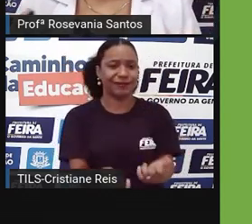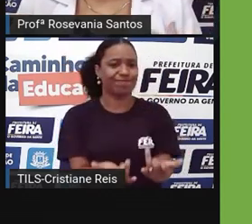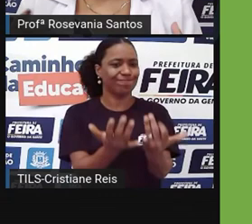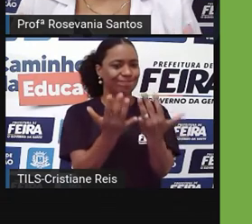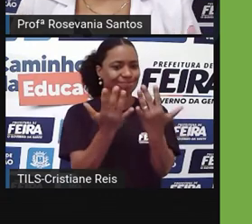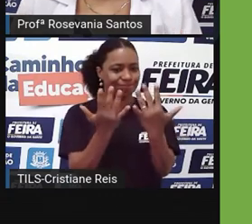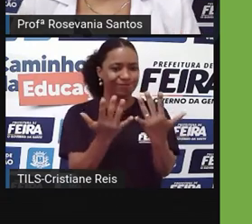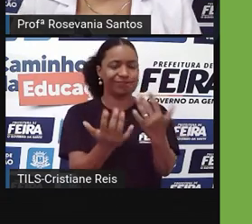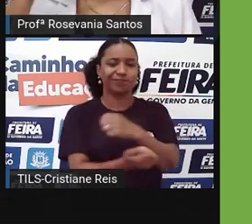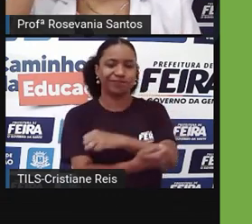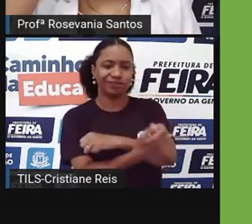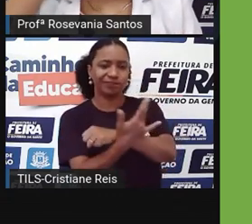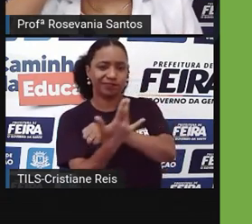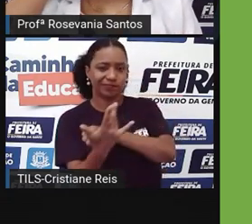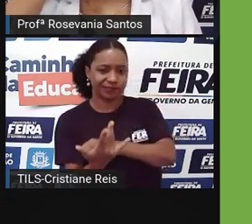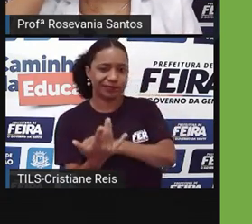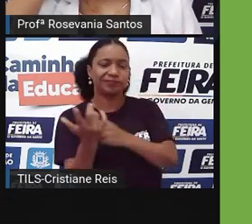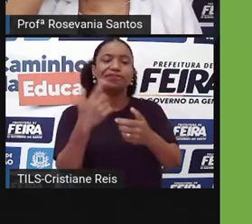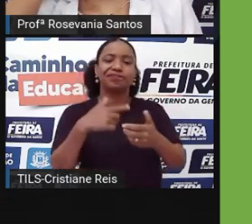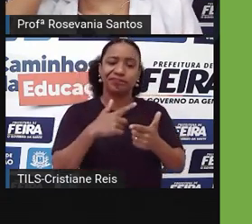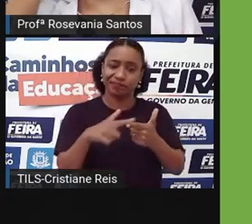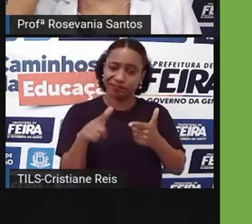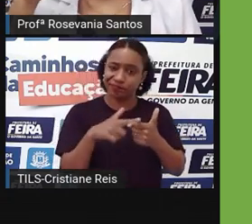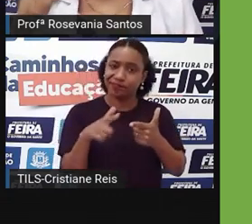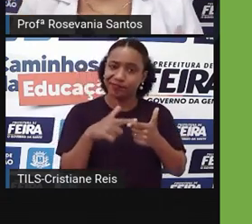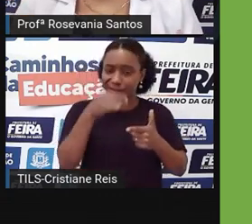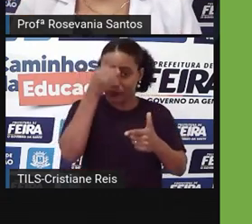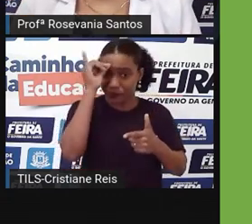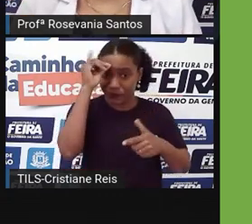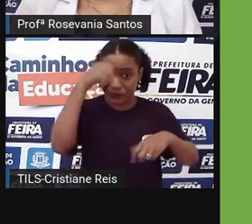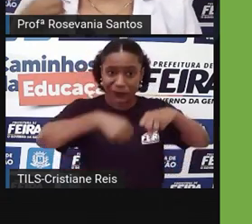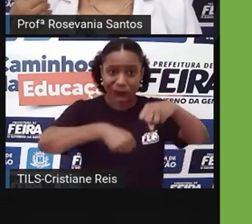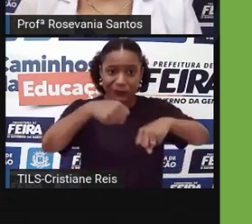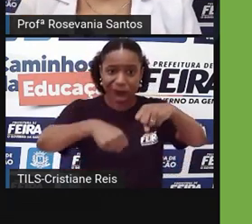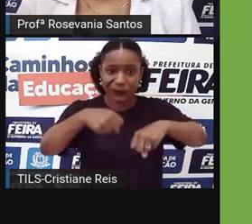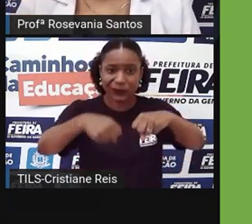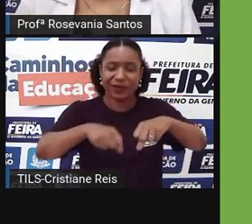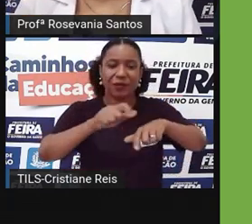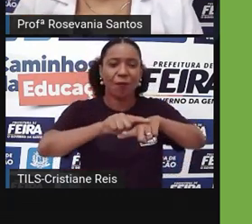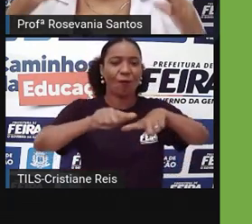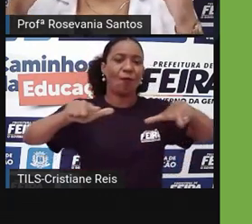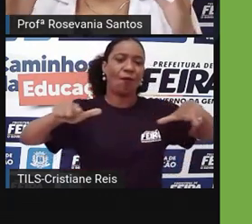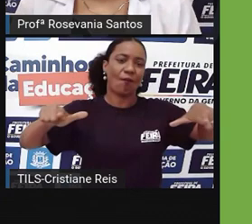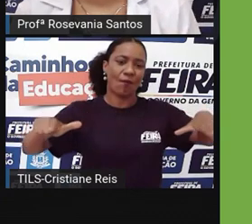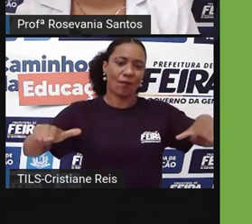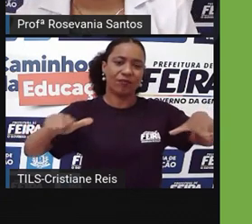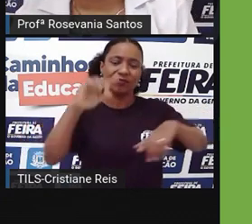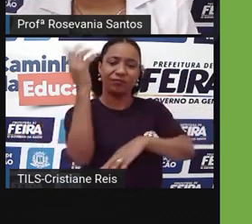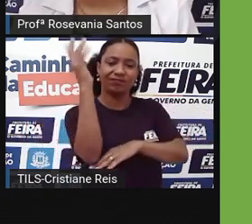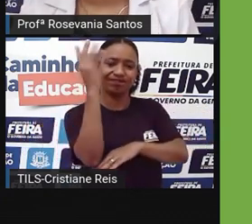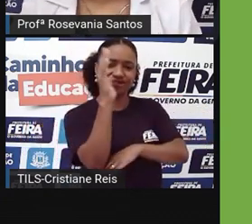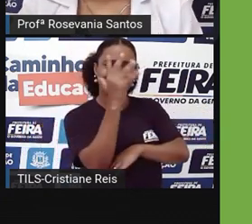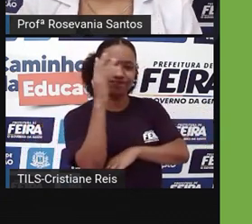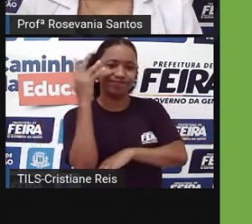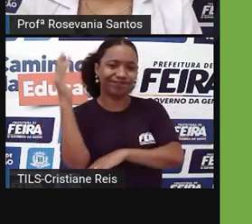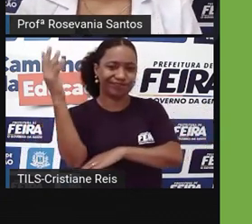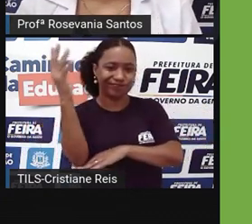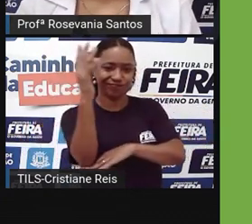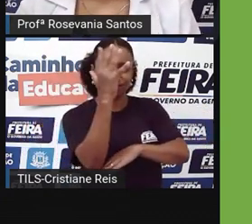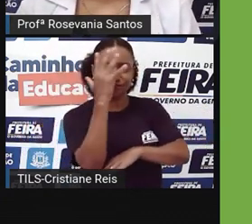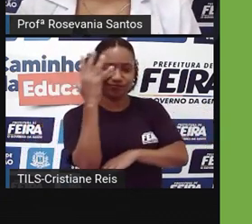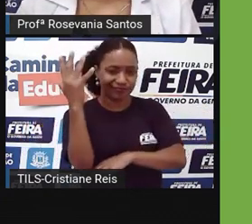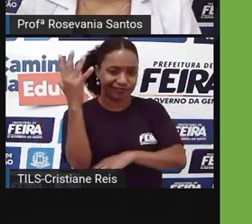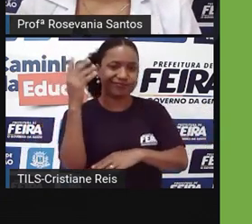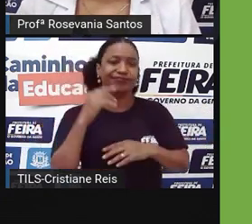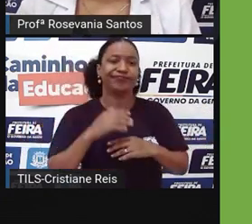está percebendo muito aí, né, para o plantio de soja, por exemplo, a criação de gado que vem destruindo muito essa,